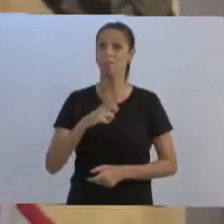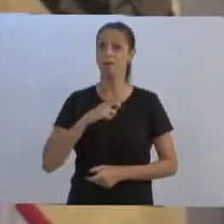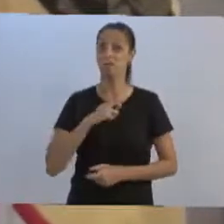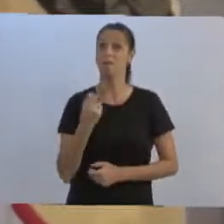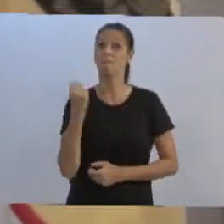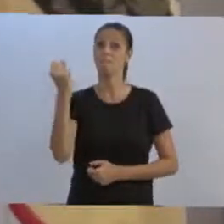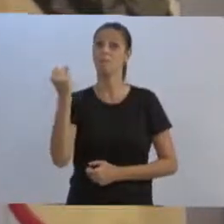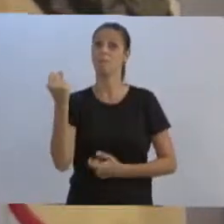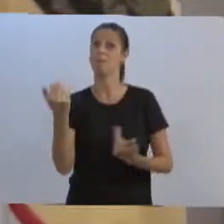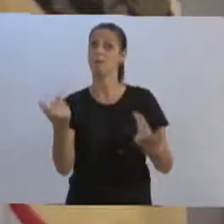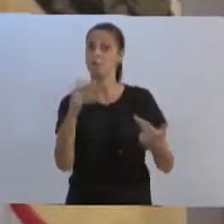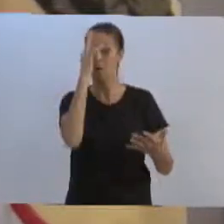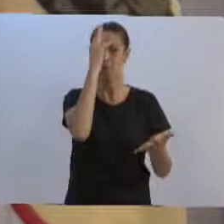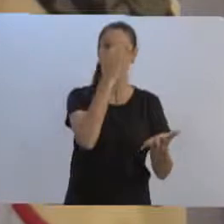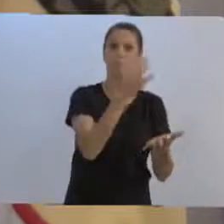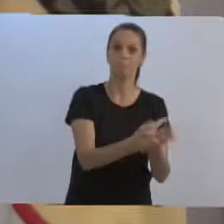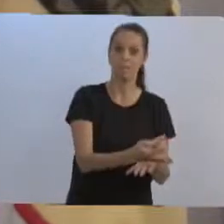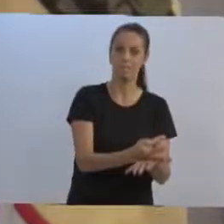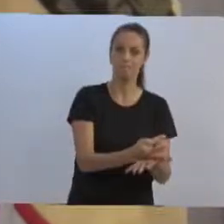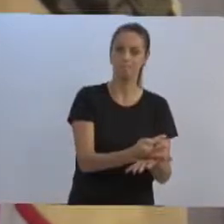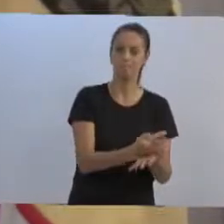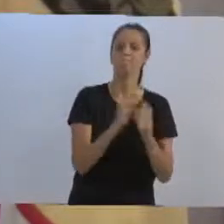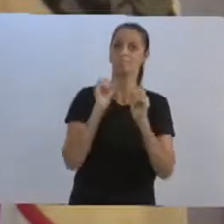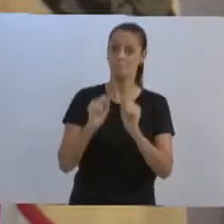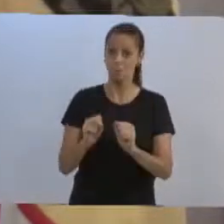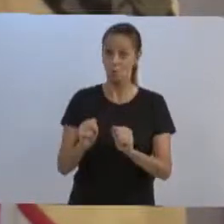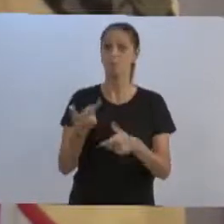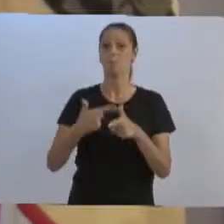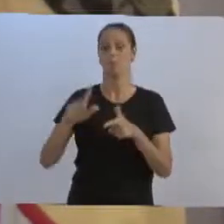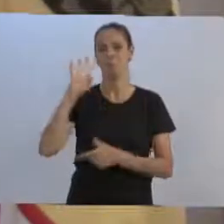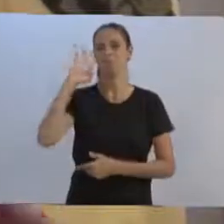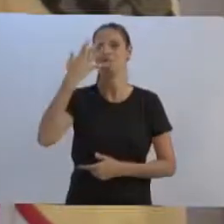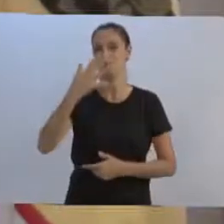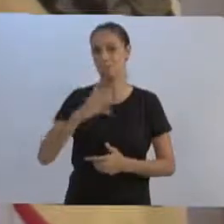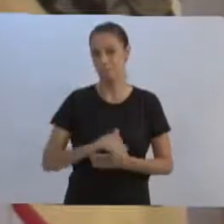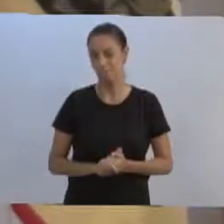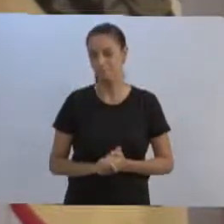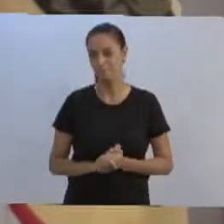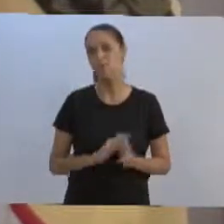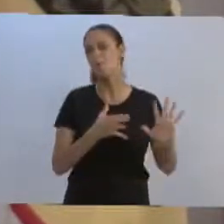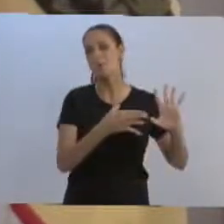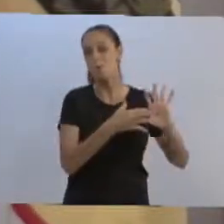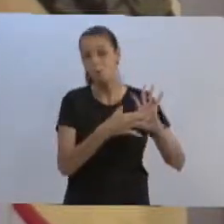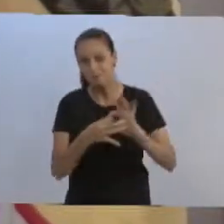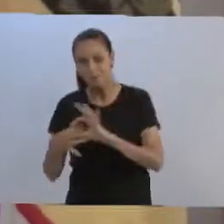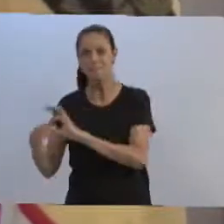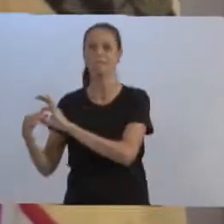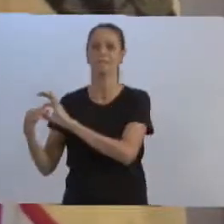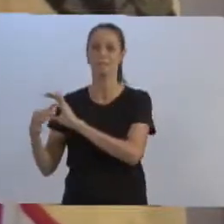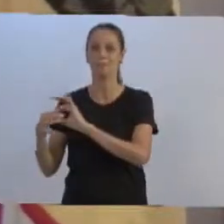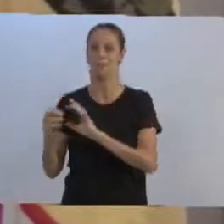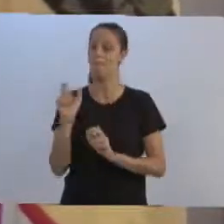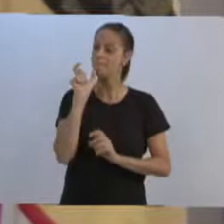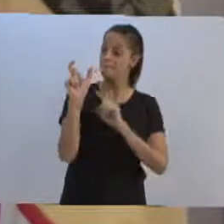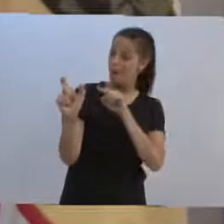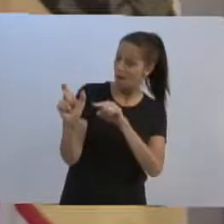fé, movem montanhas. E dentro desse contexto da força da palavra,